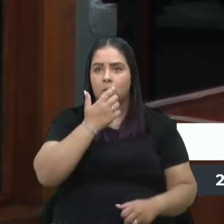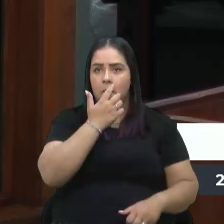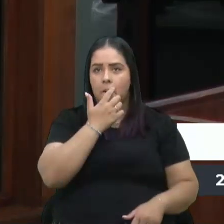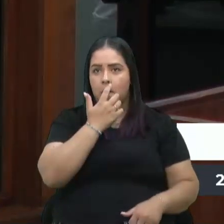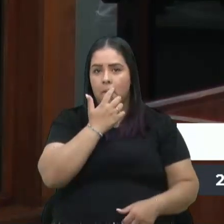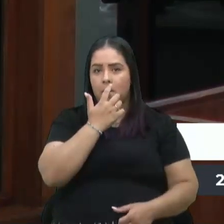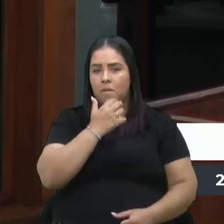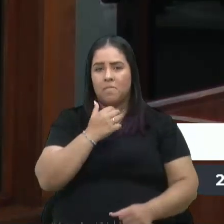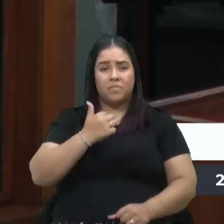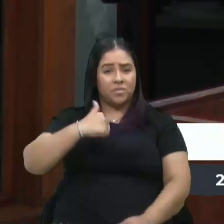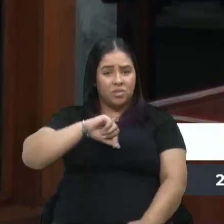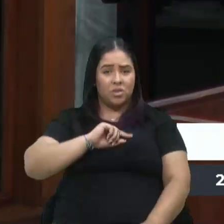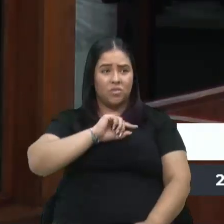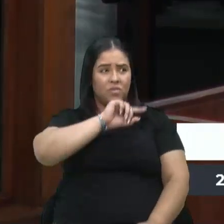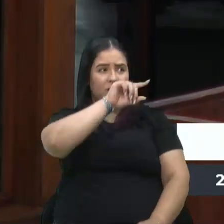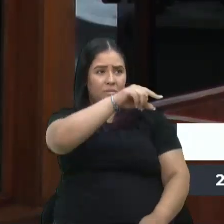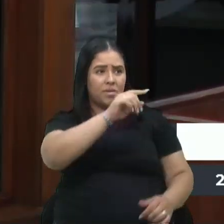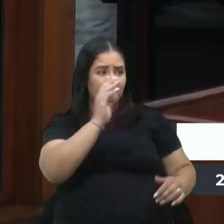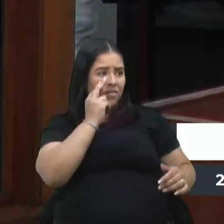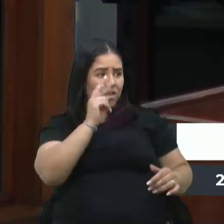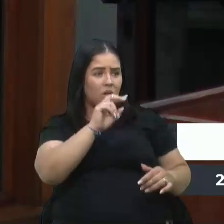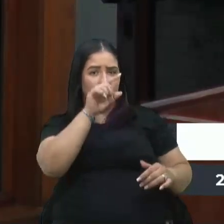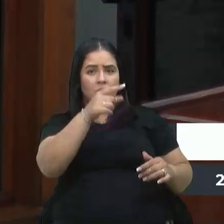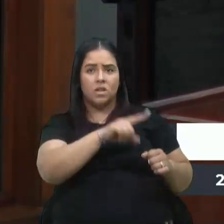Caxias para visitar esses locais em outras cidades.